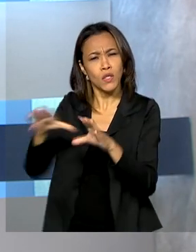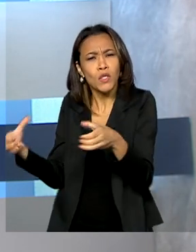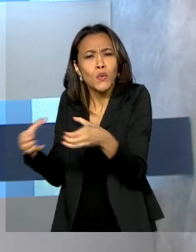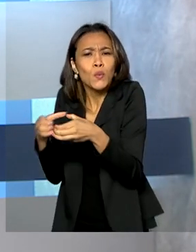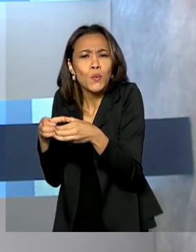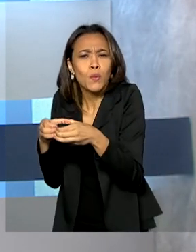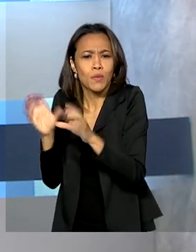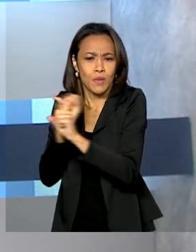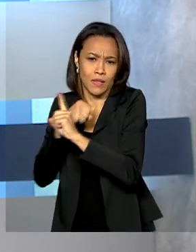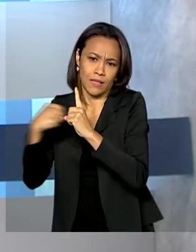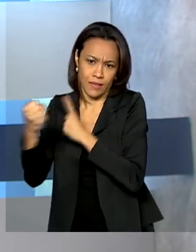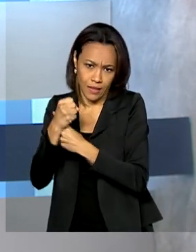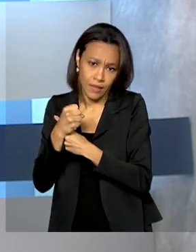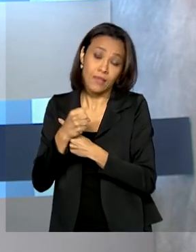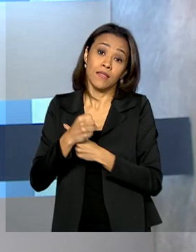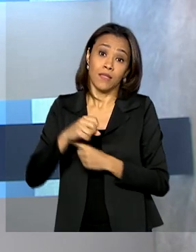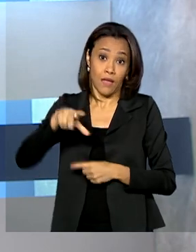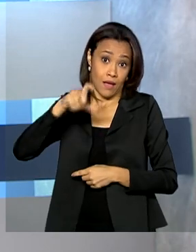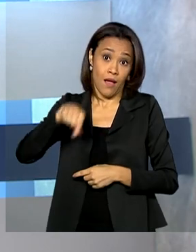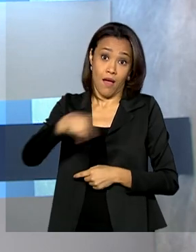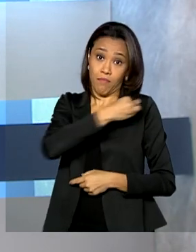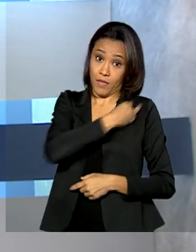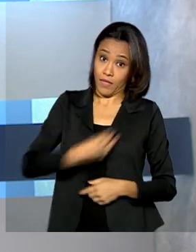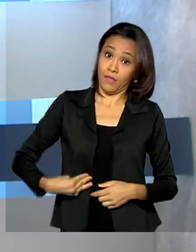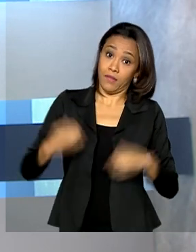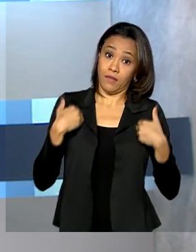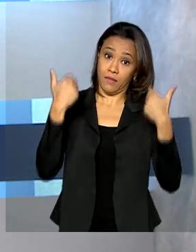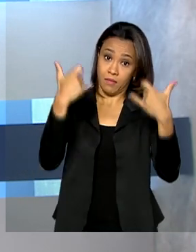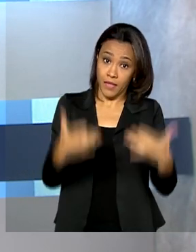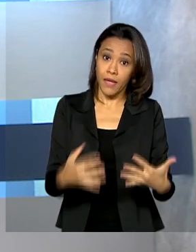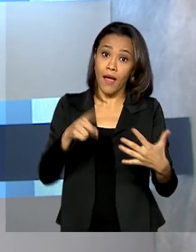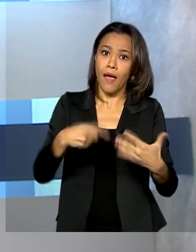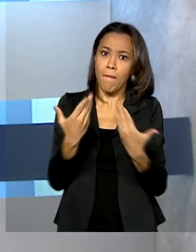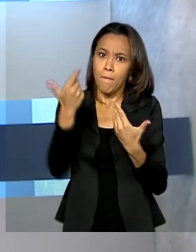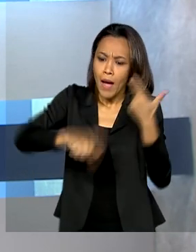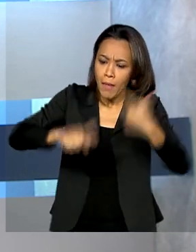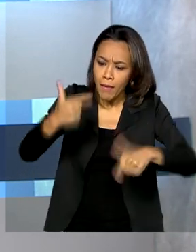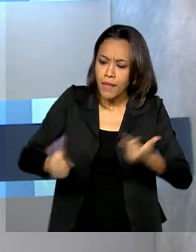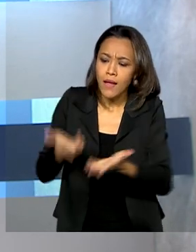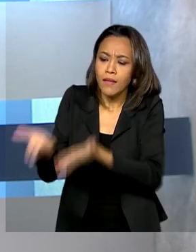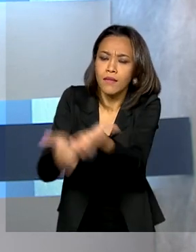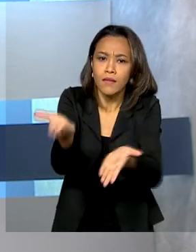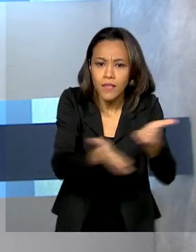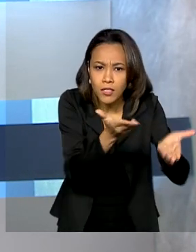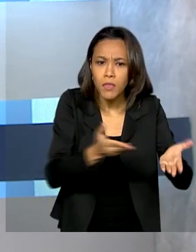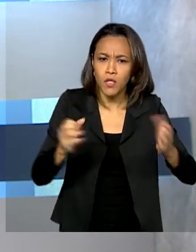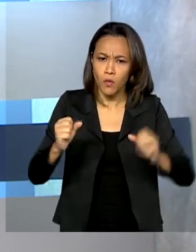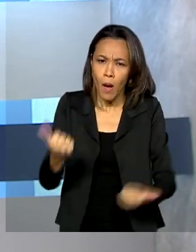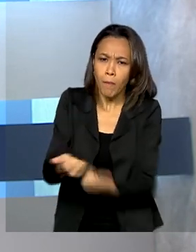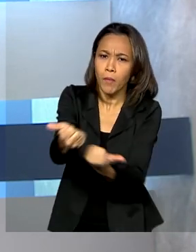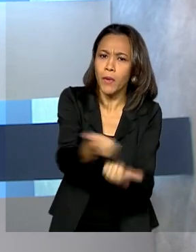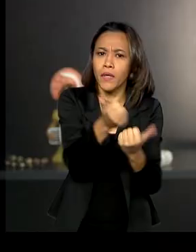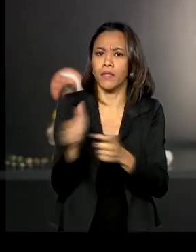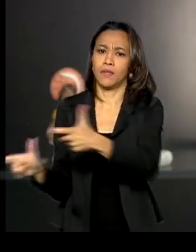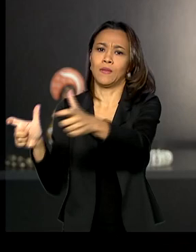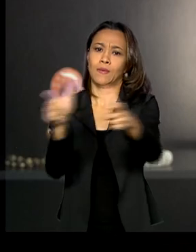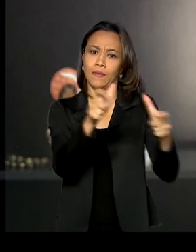Segundo a ministra Damares Alves, a ideia é ampliar serviços de atendimento à população, fortalecendo esses locais.